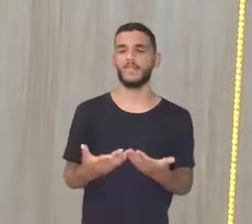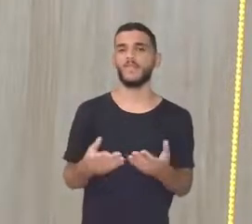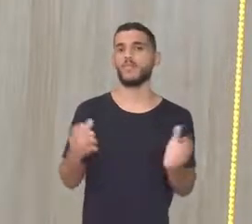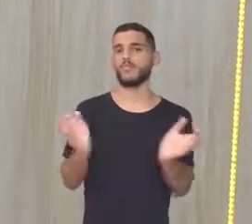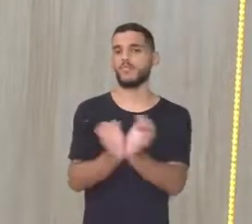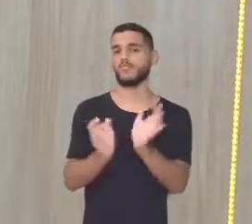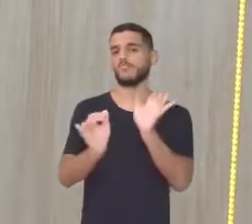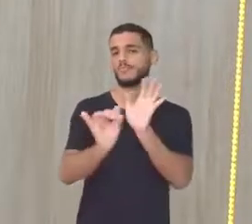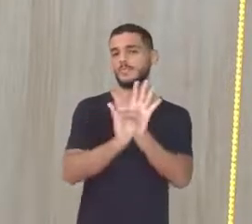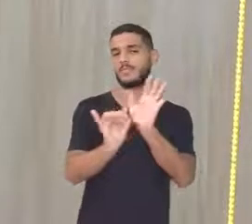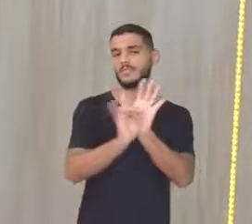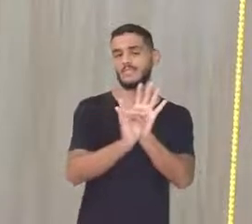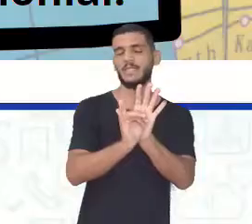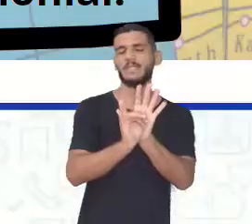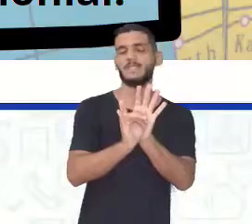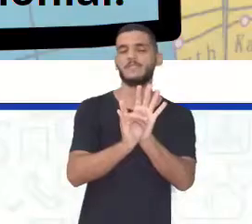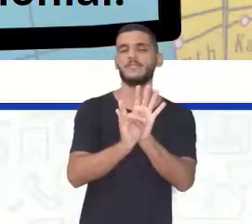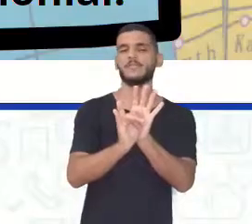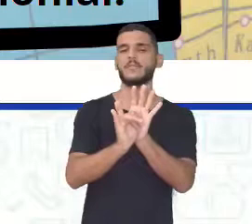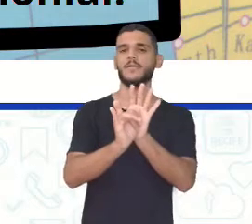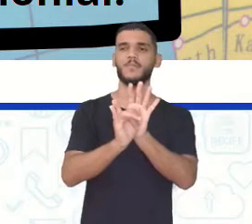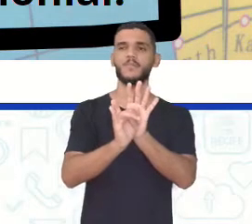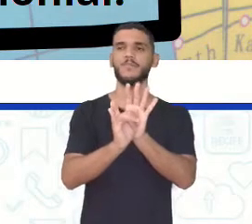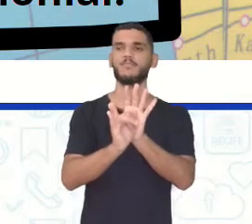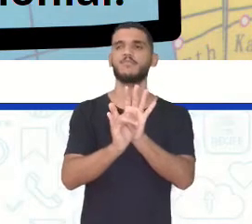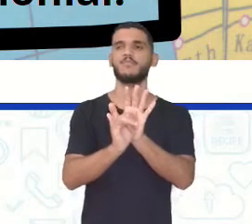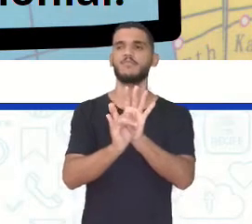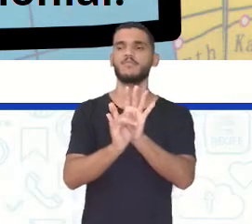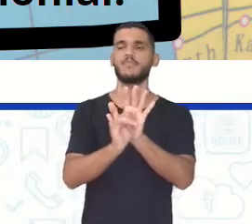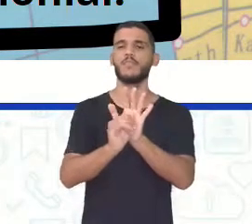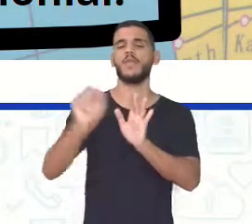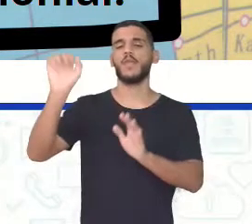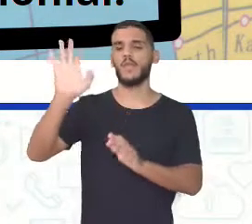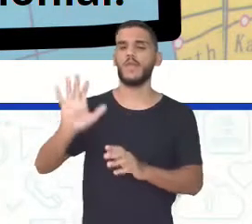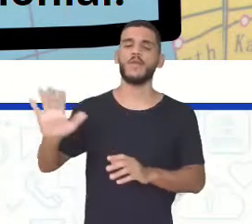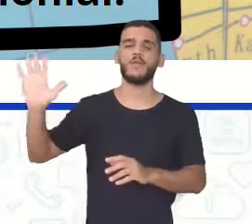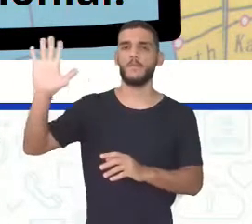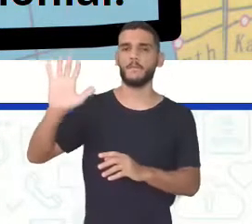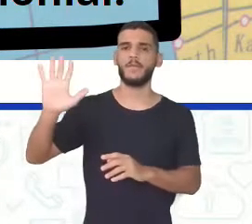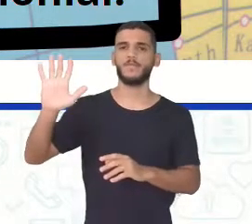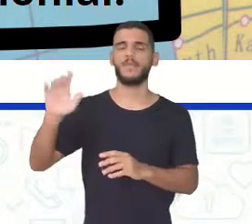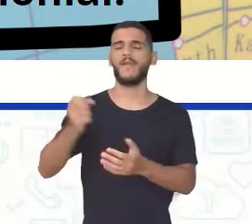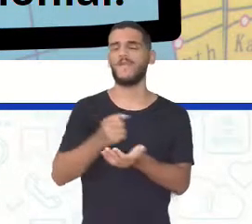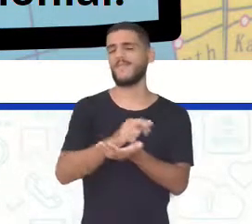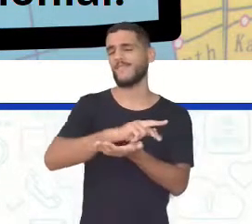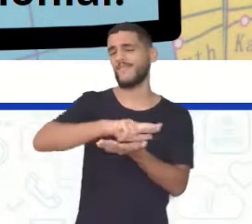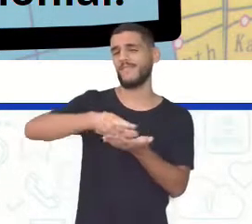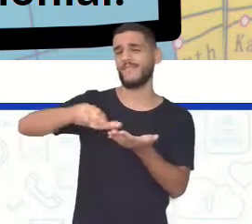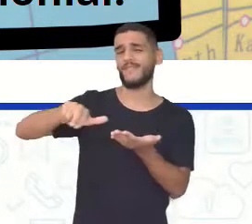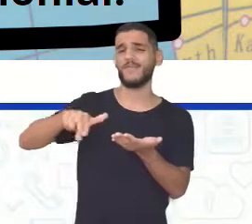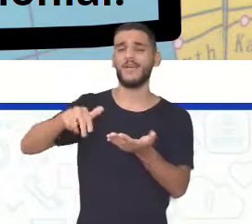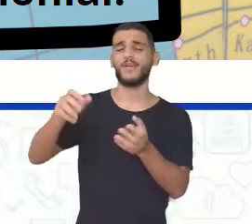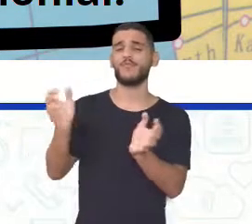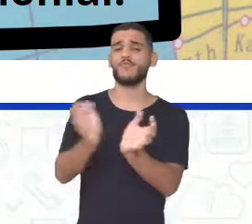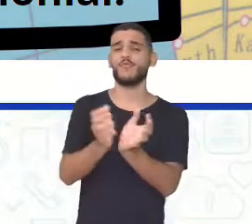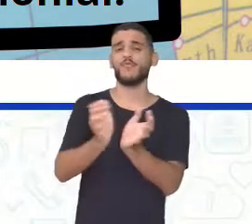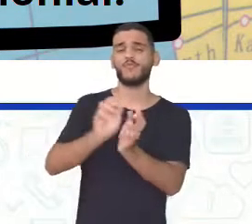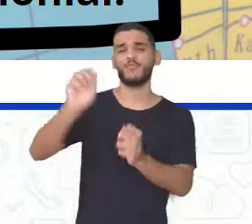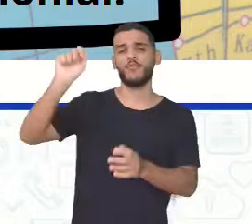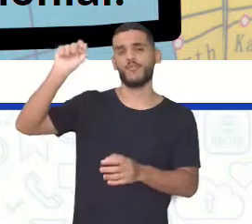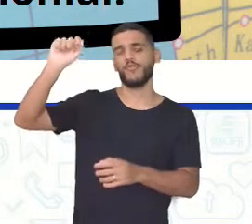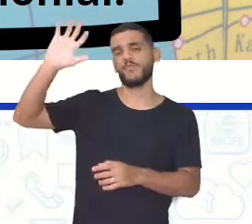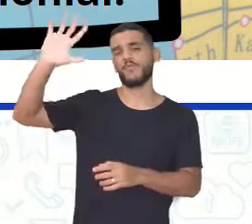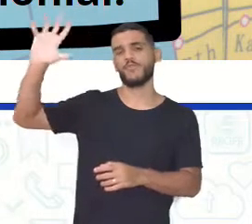Identitários Vem de identidade Então europeus E as várias etnias africanas Advindas